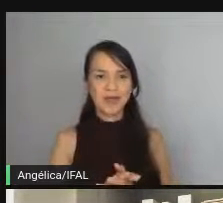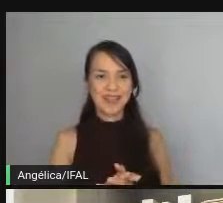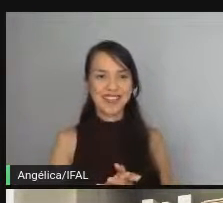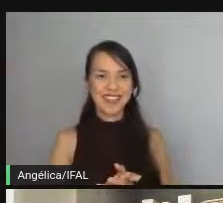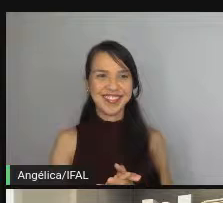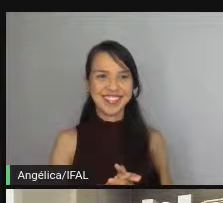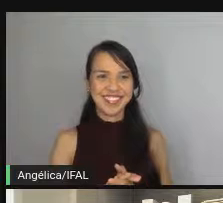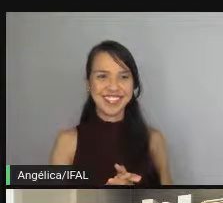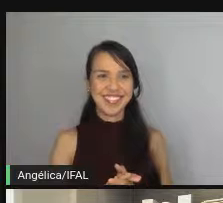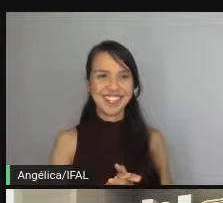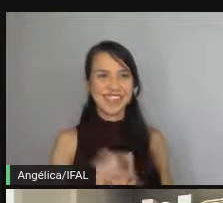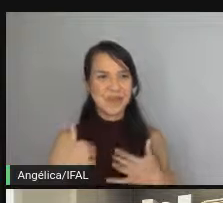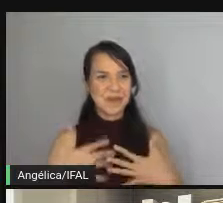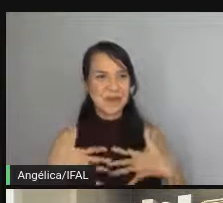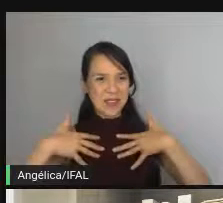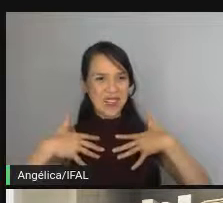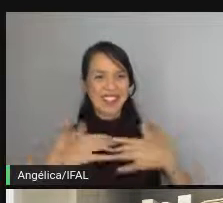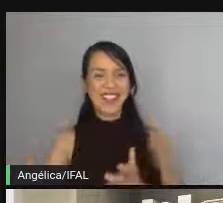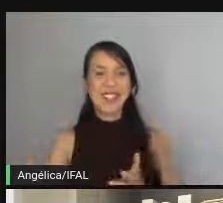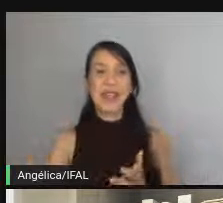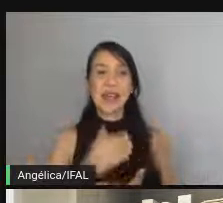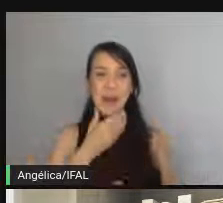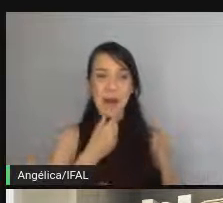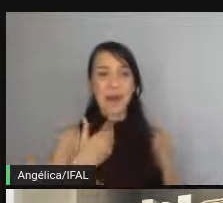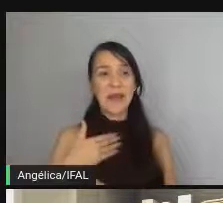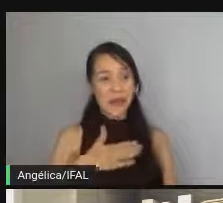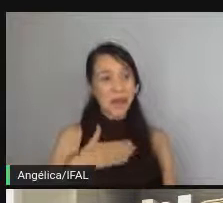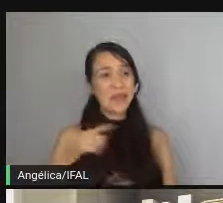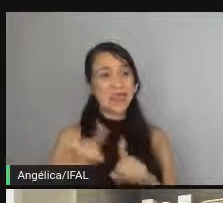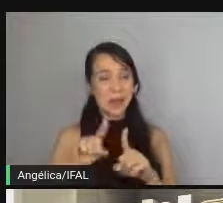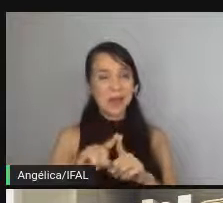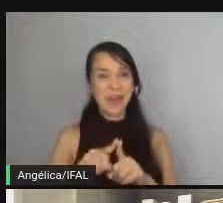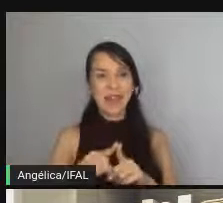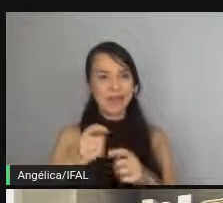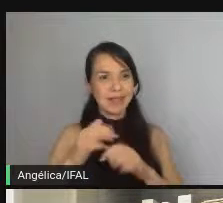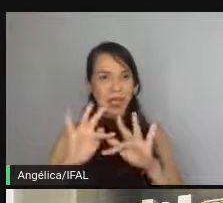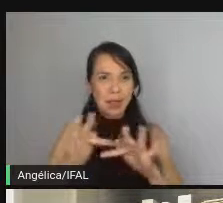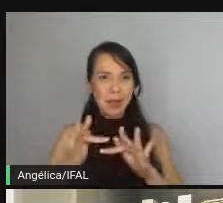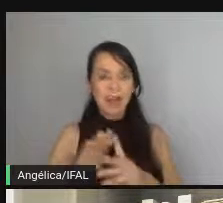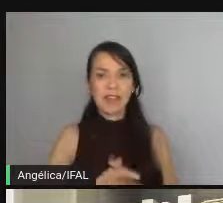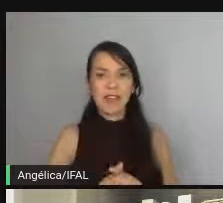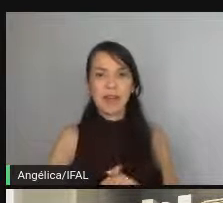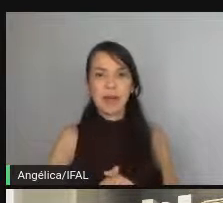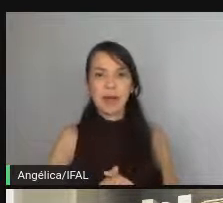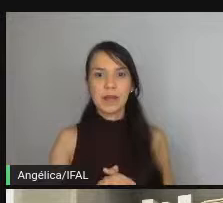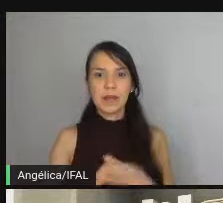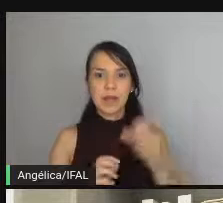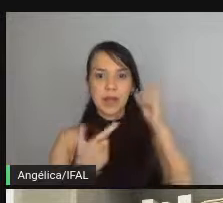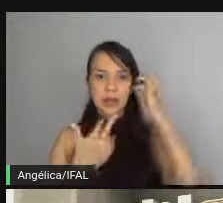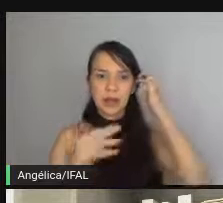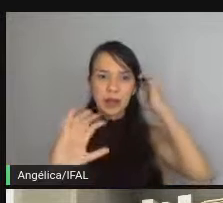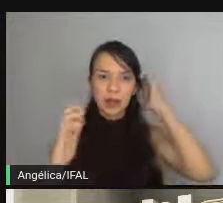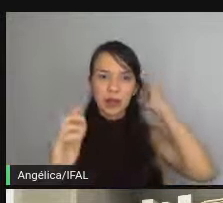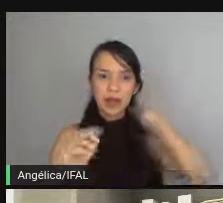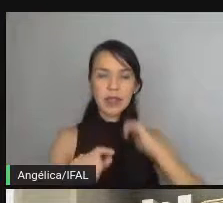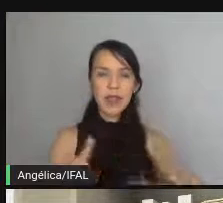que a parece que orgulho cara eu gostei muito simplifica muito a questão dos casos